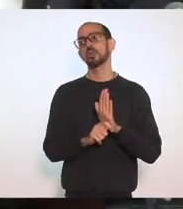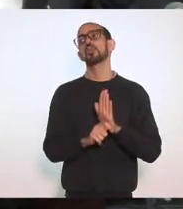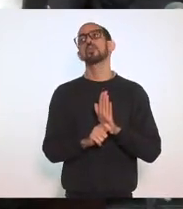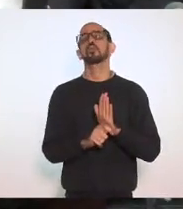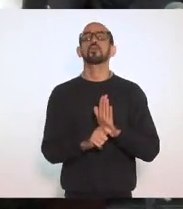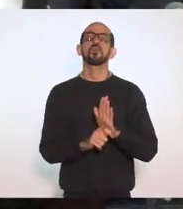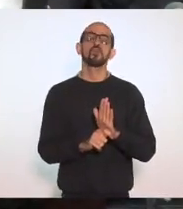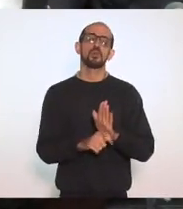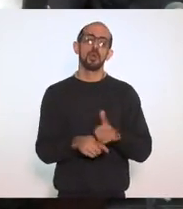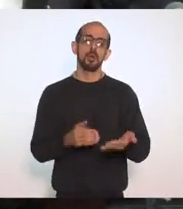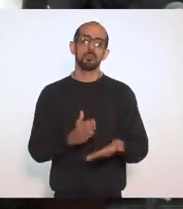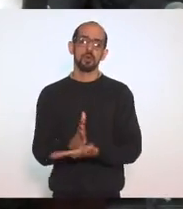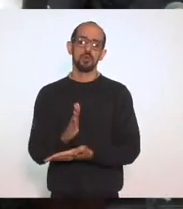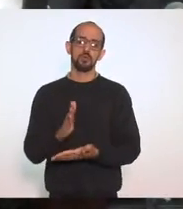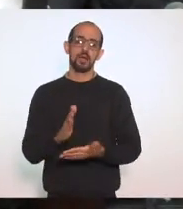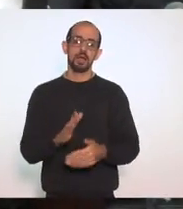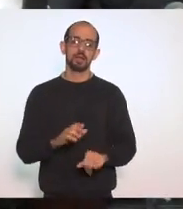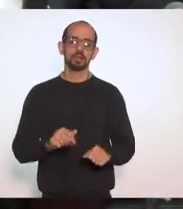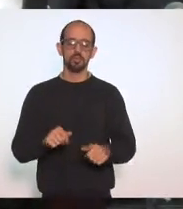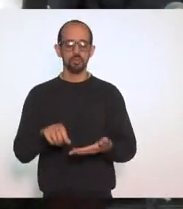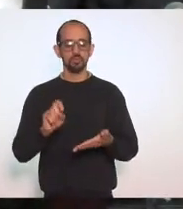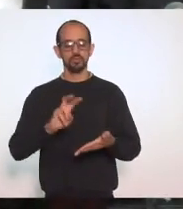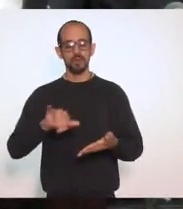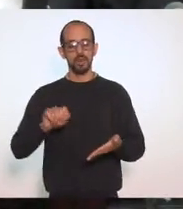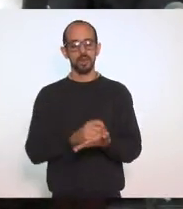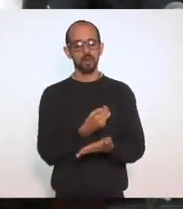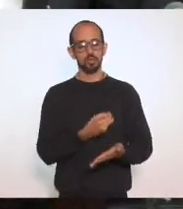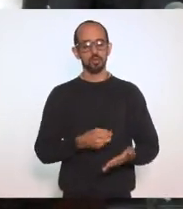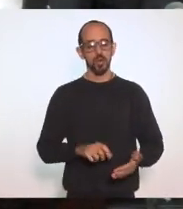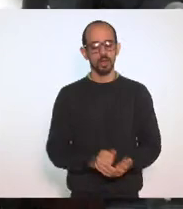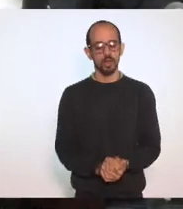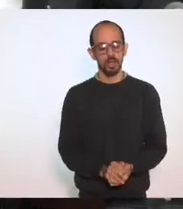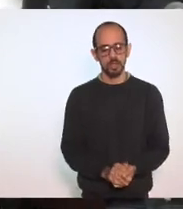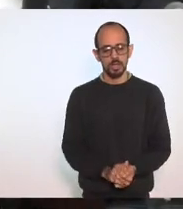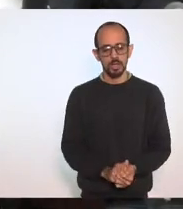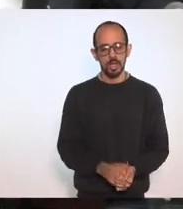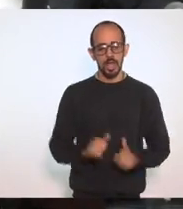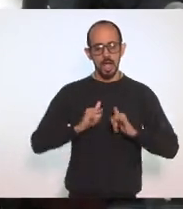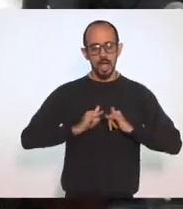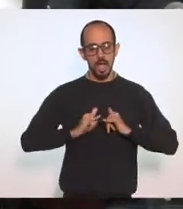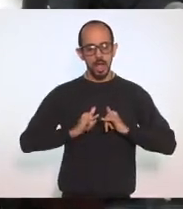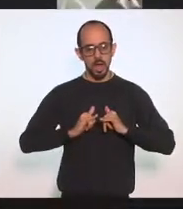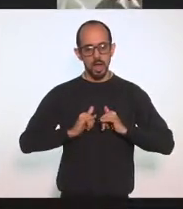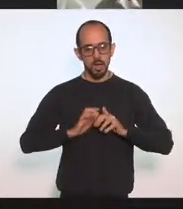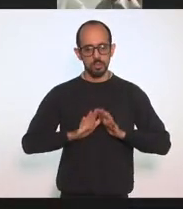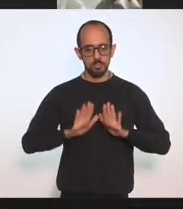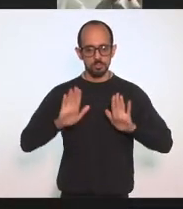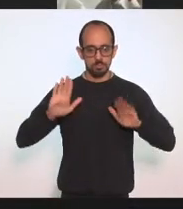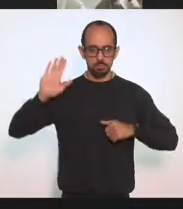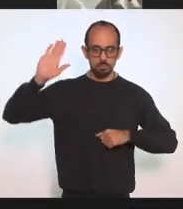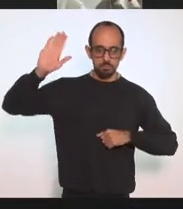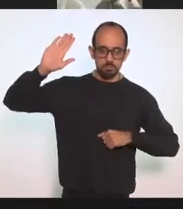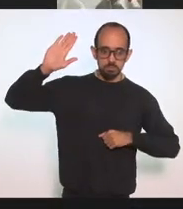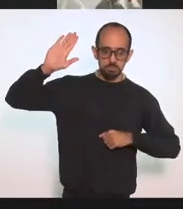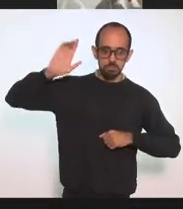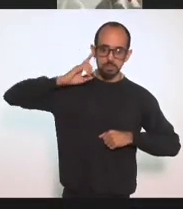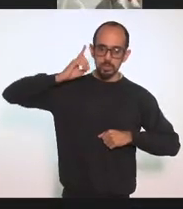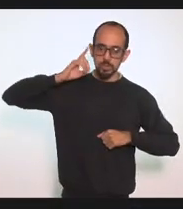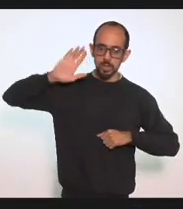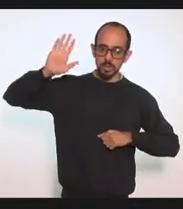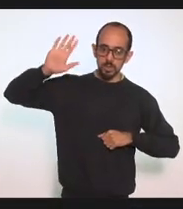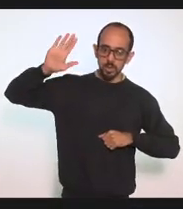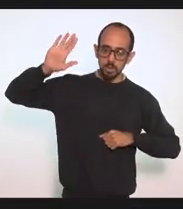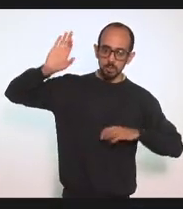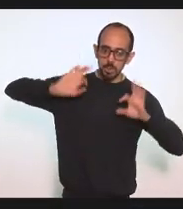os senhores que aprovam, como estão aprovados, vai a autógrafo. Anuncio. Em regime de urgência... Presidente, pela